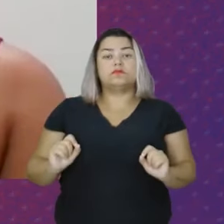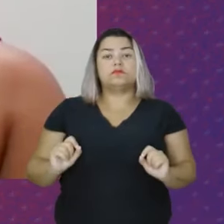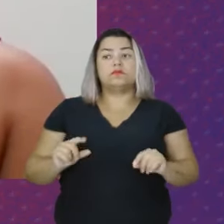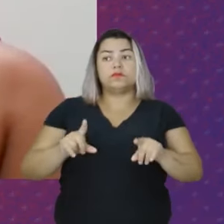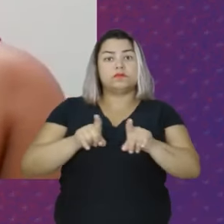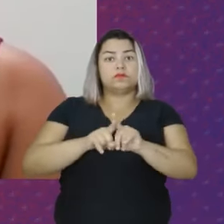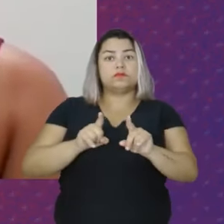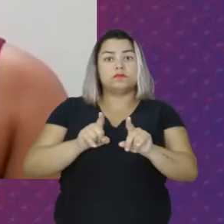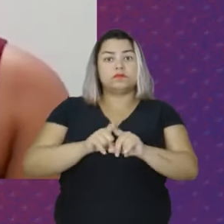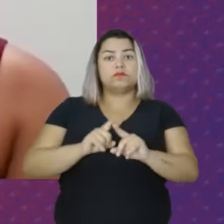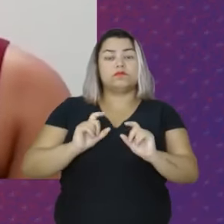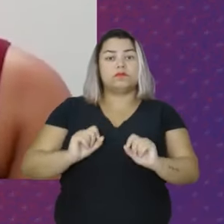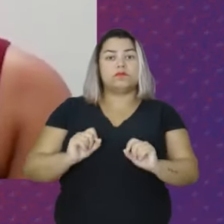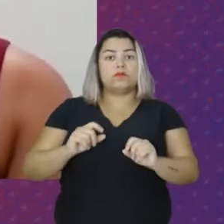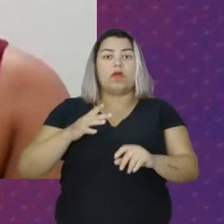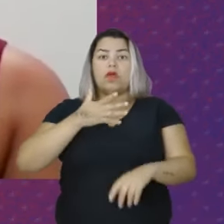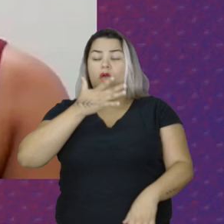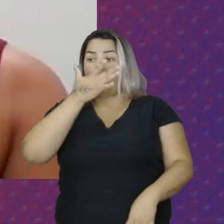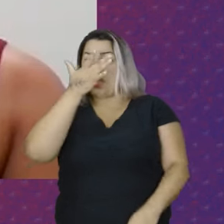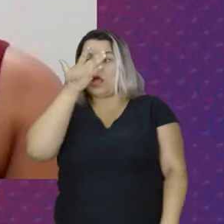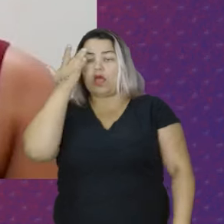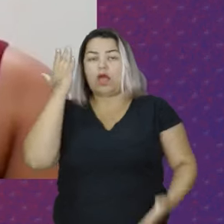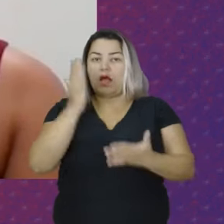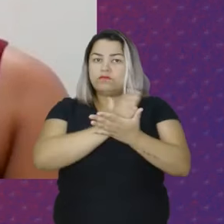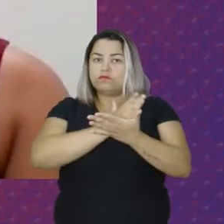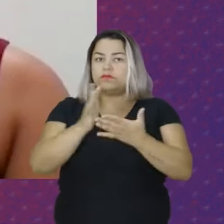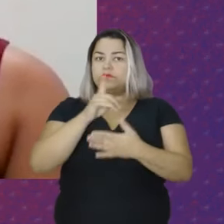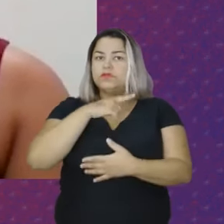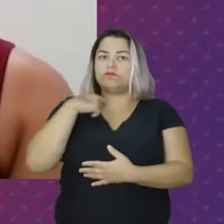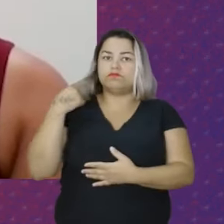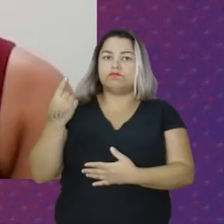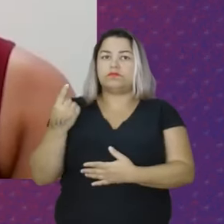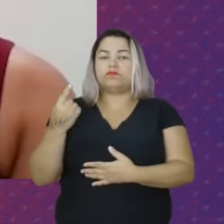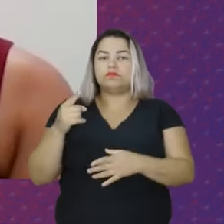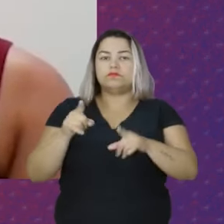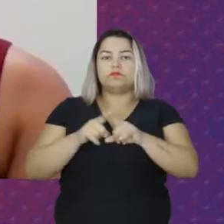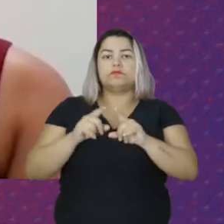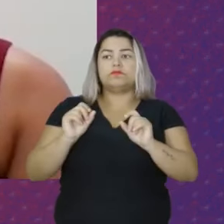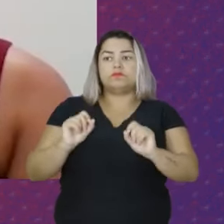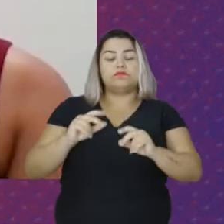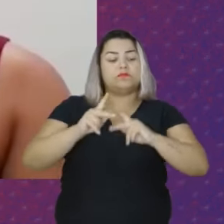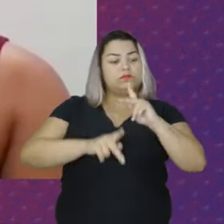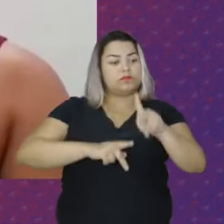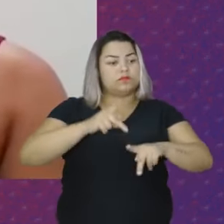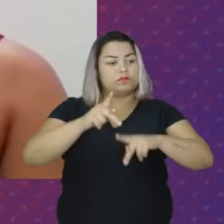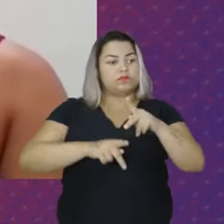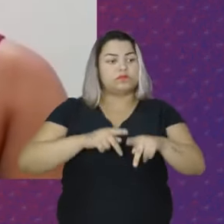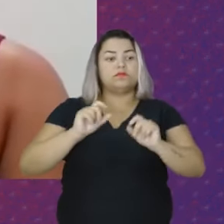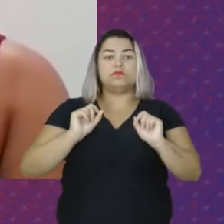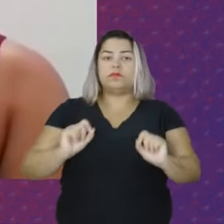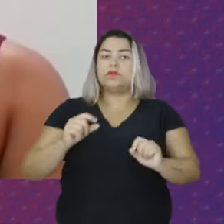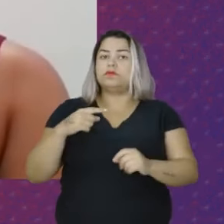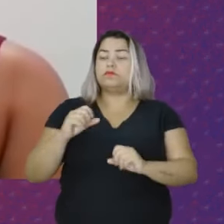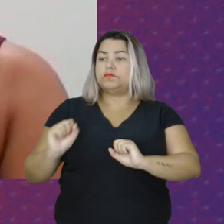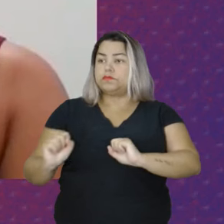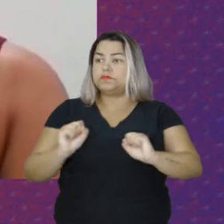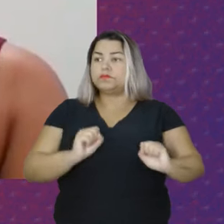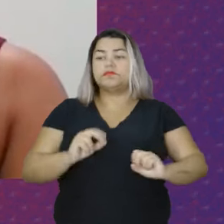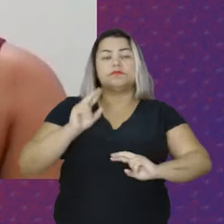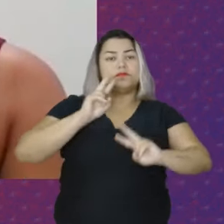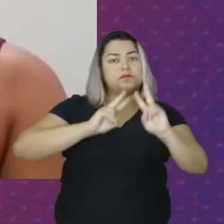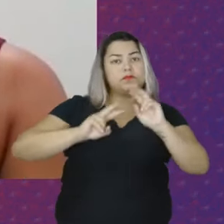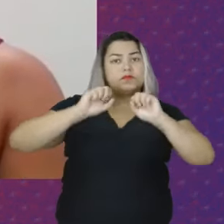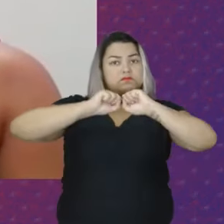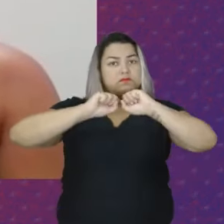dos homicídios Da morte que acontece em torno dessa população E aí a gente pode ver isso